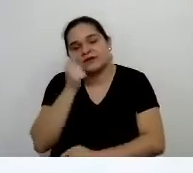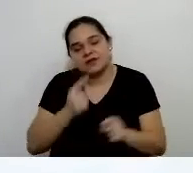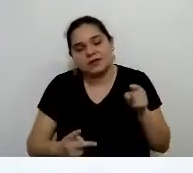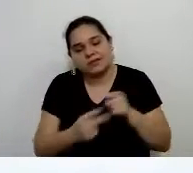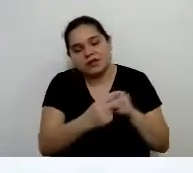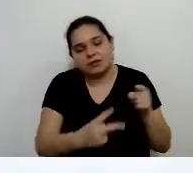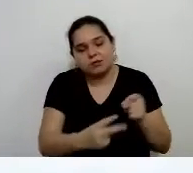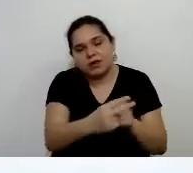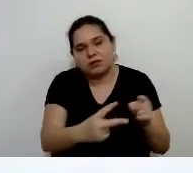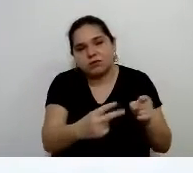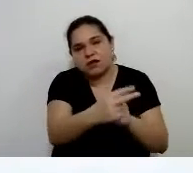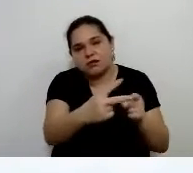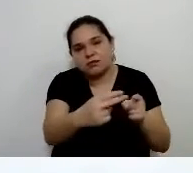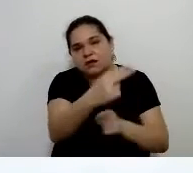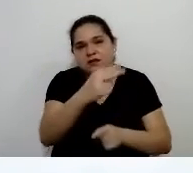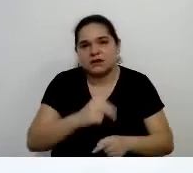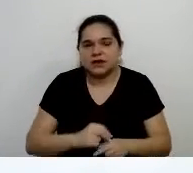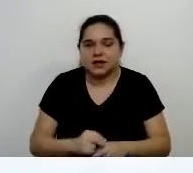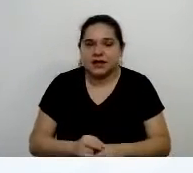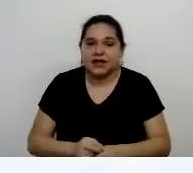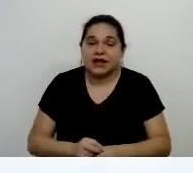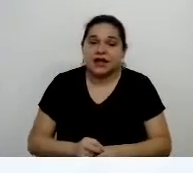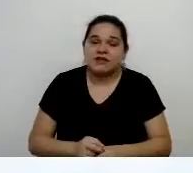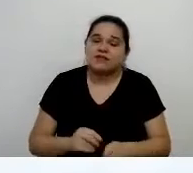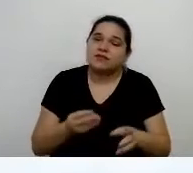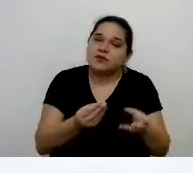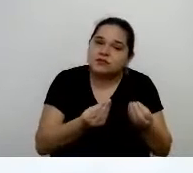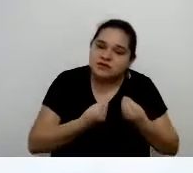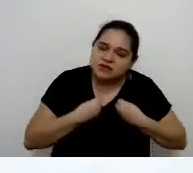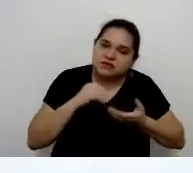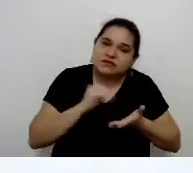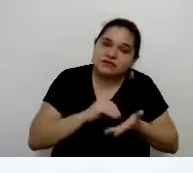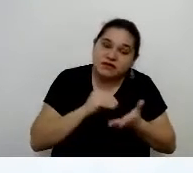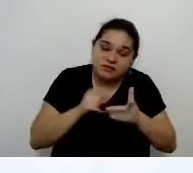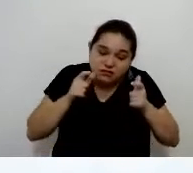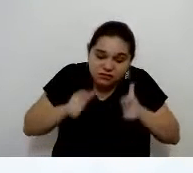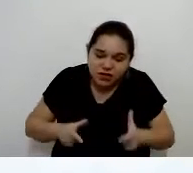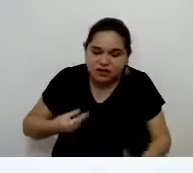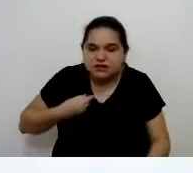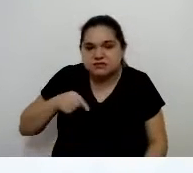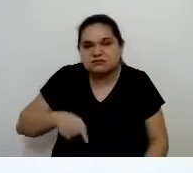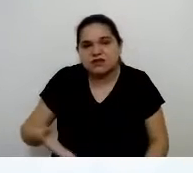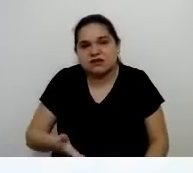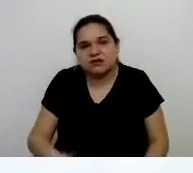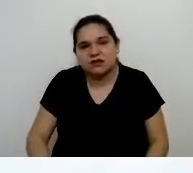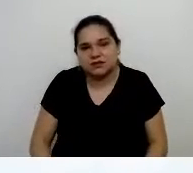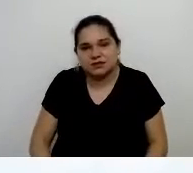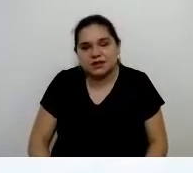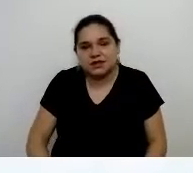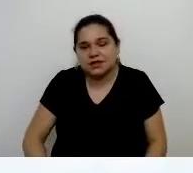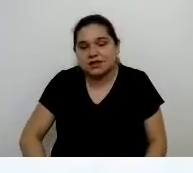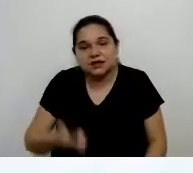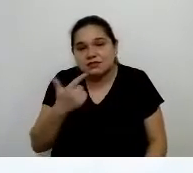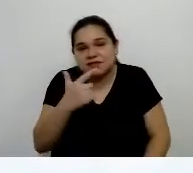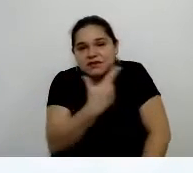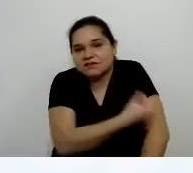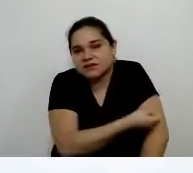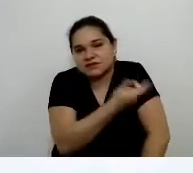a falta de ação dele, nos trazer onde nós estamos hoje, sem vacinas,